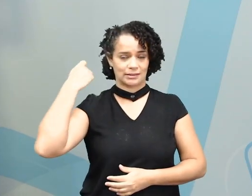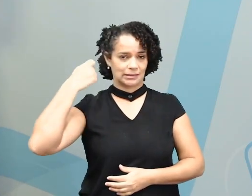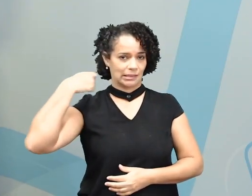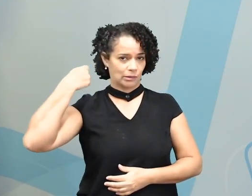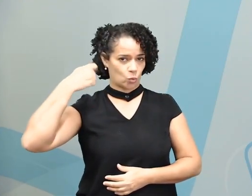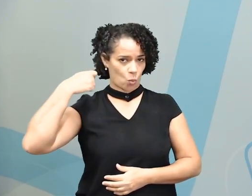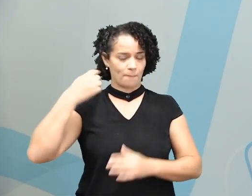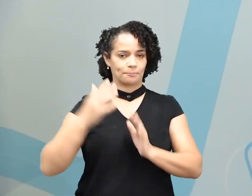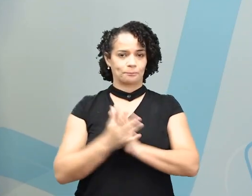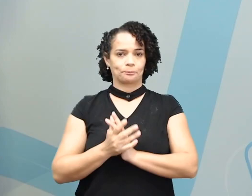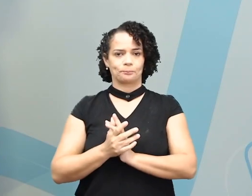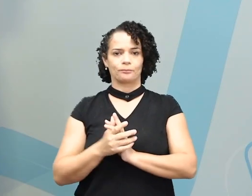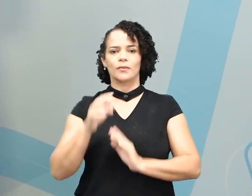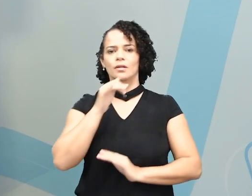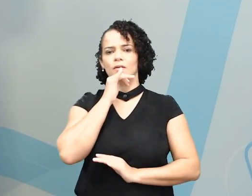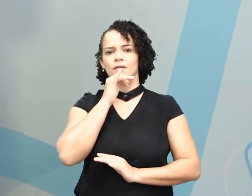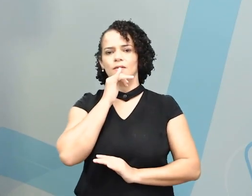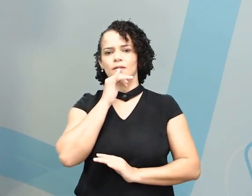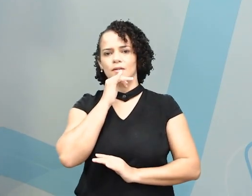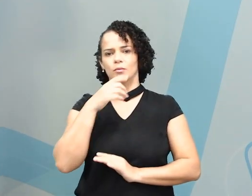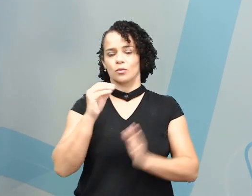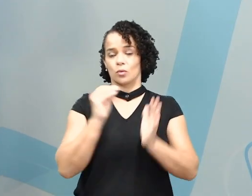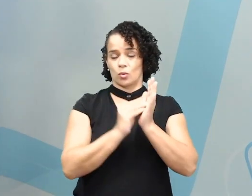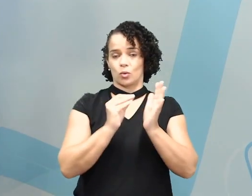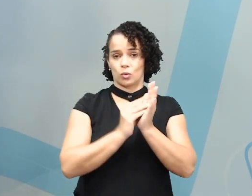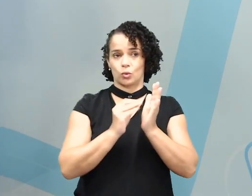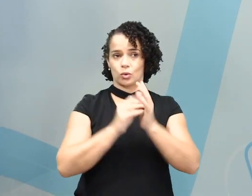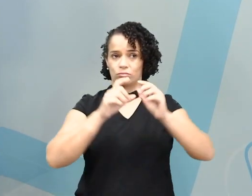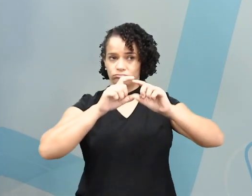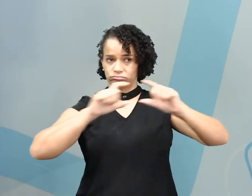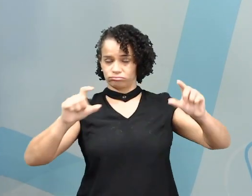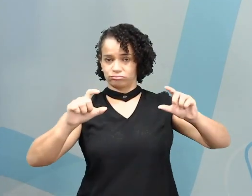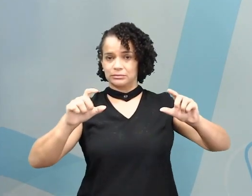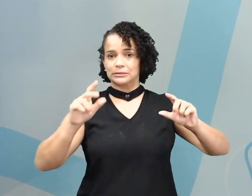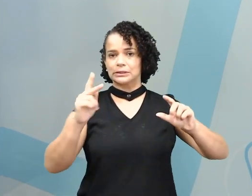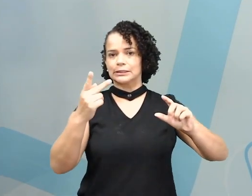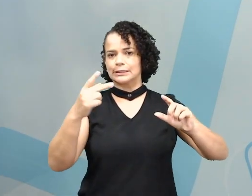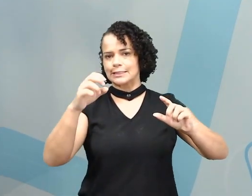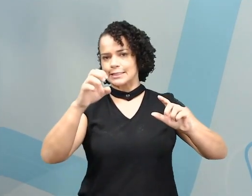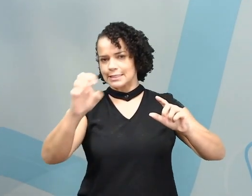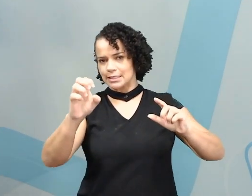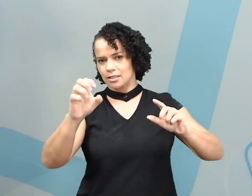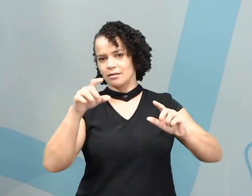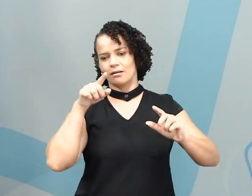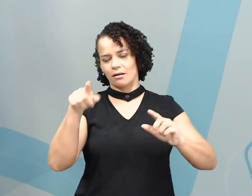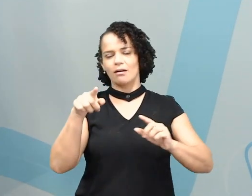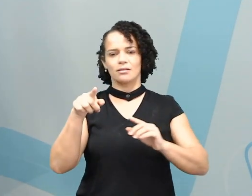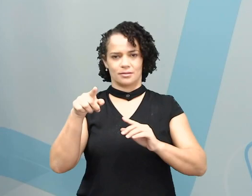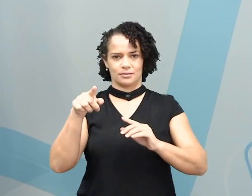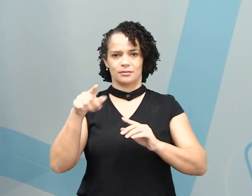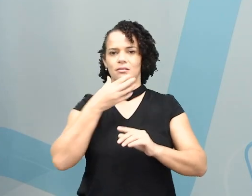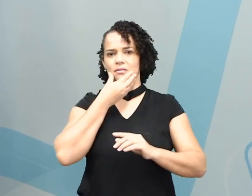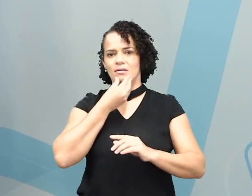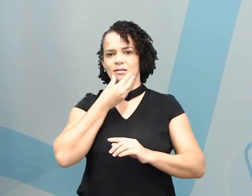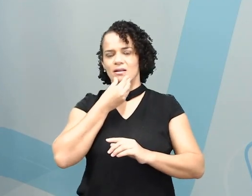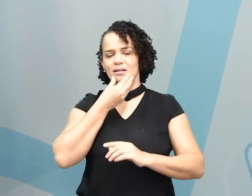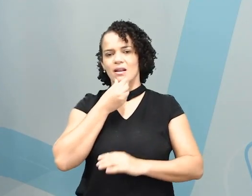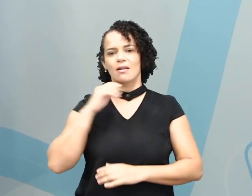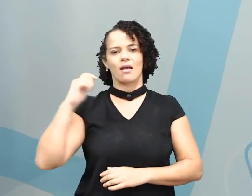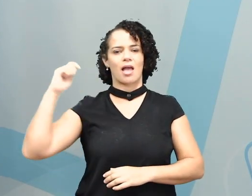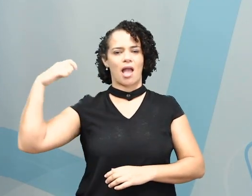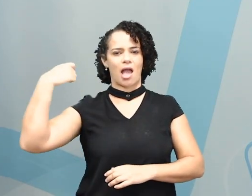exemplo, eu coloquei he is an actor. Além disso, lá no começo da nossa aula,